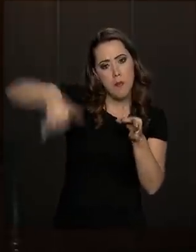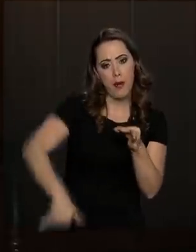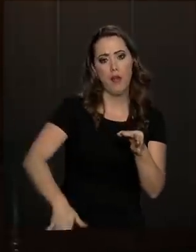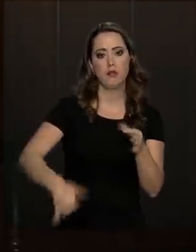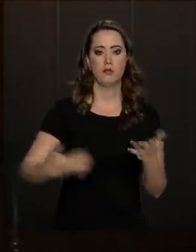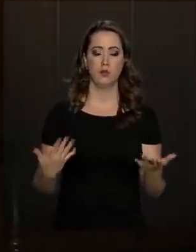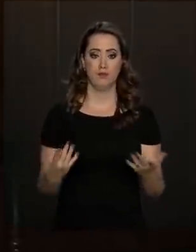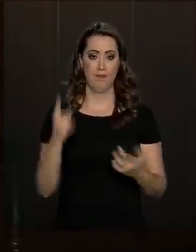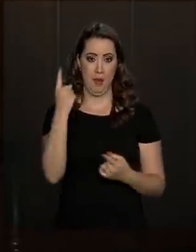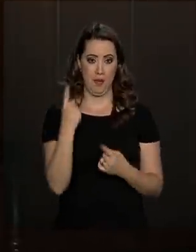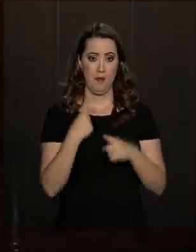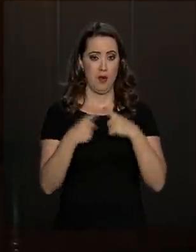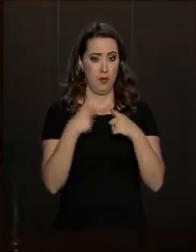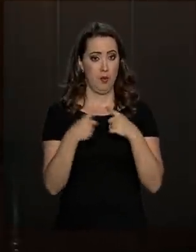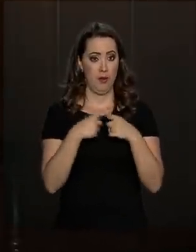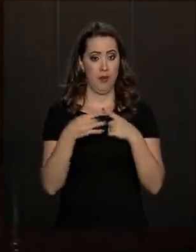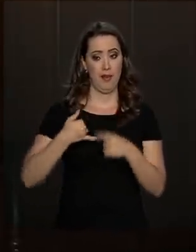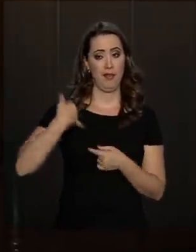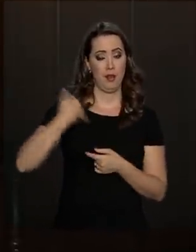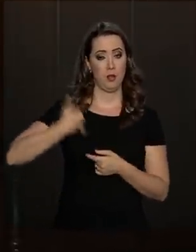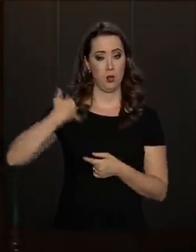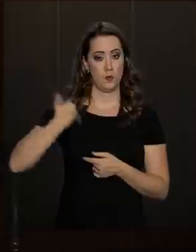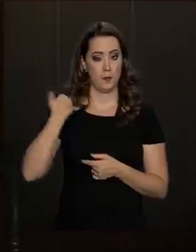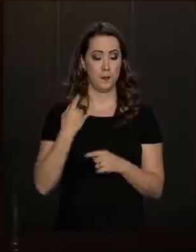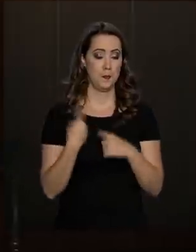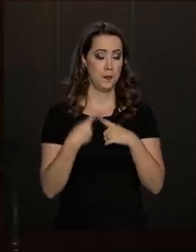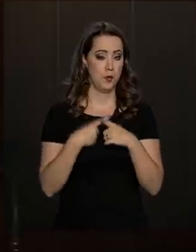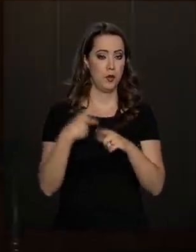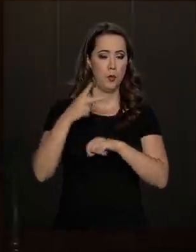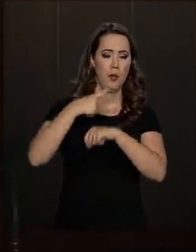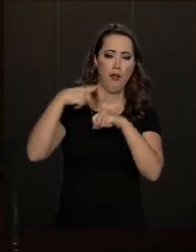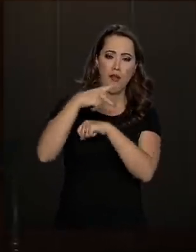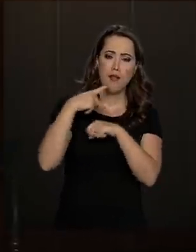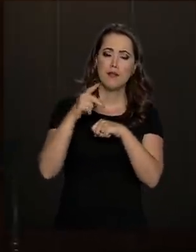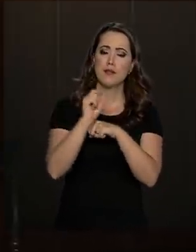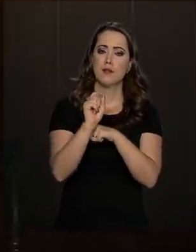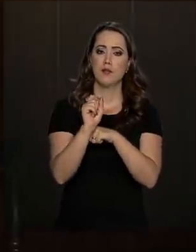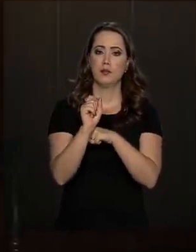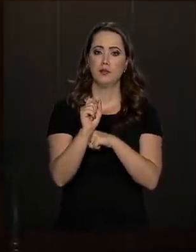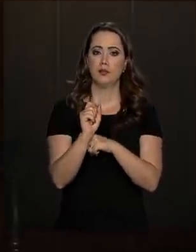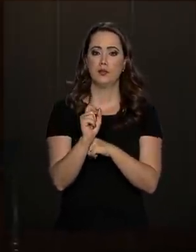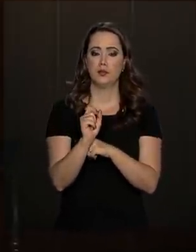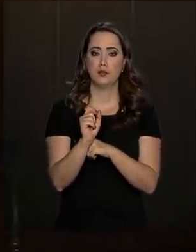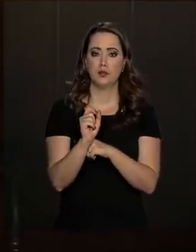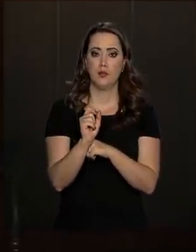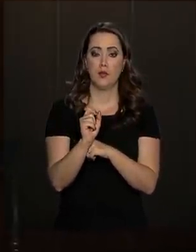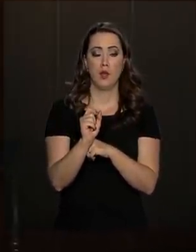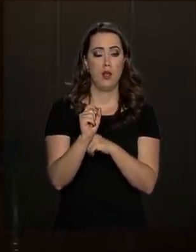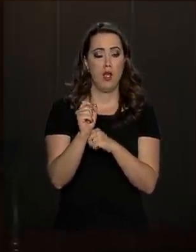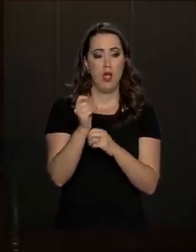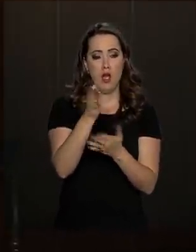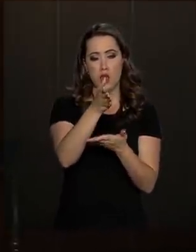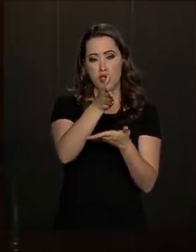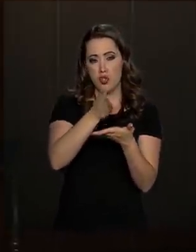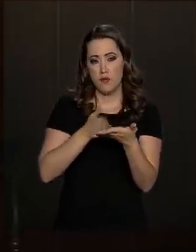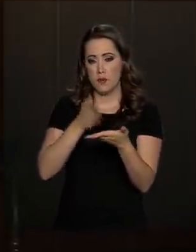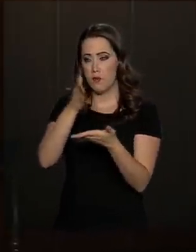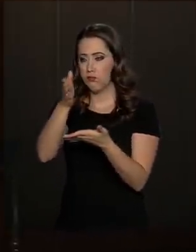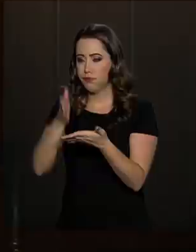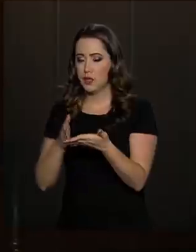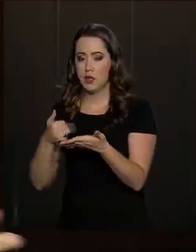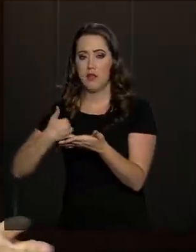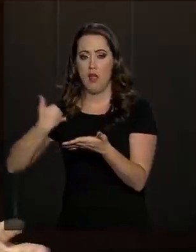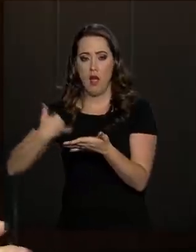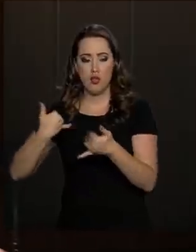primeira é a bomba demográfica. À medida que o país, a distribuição etária vai mudando,